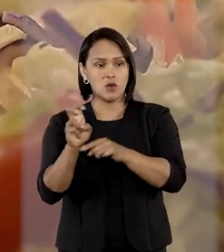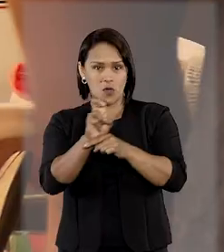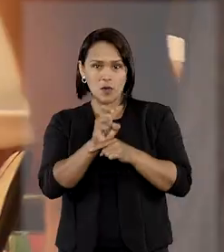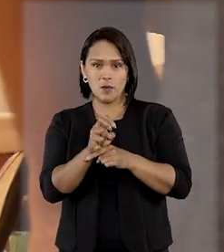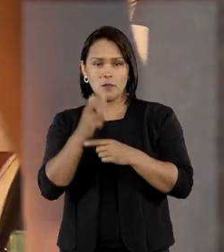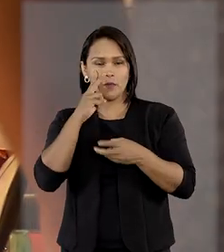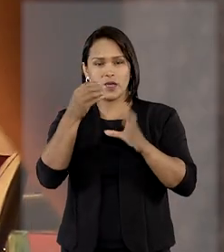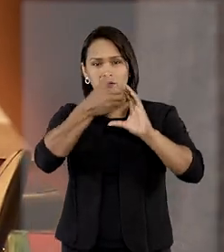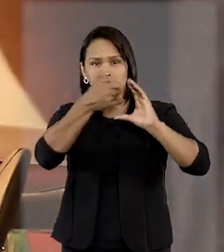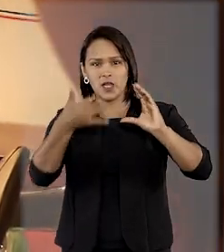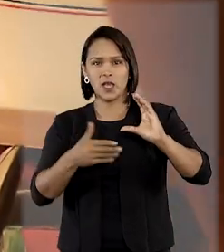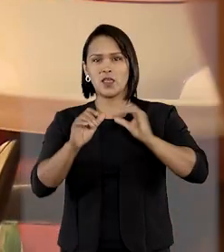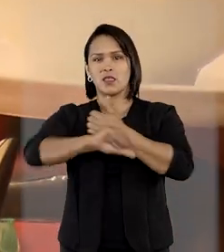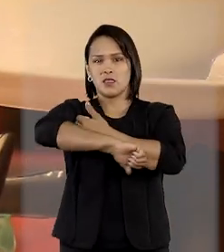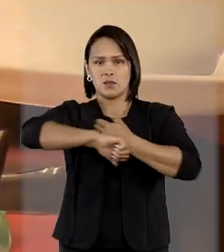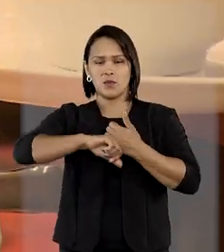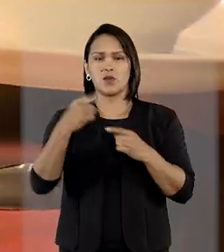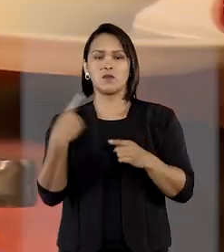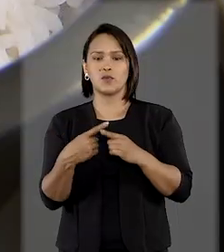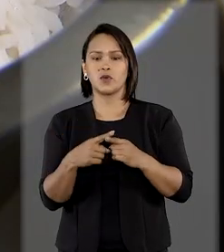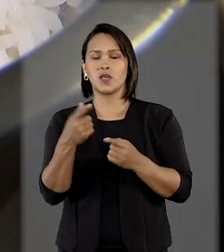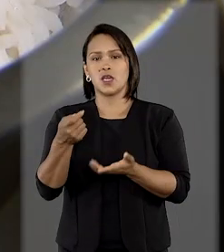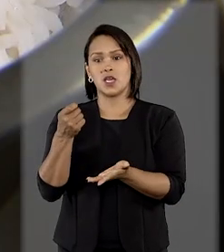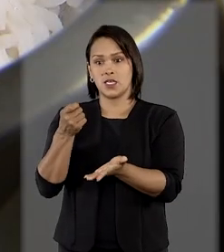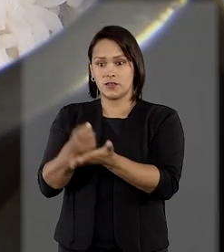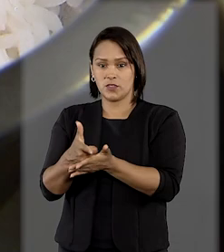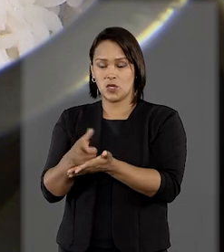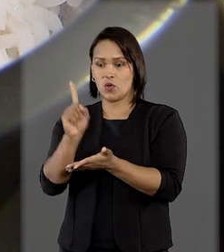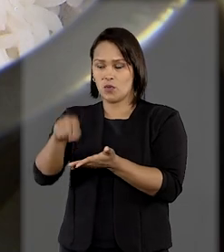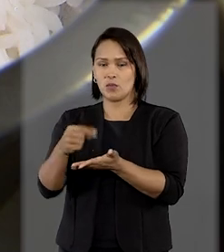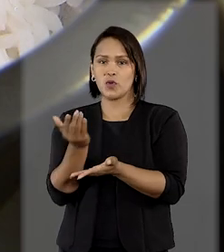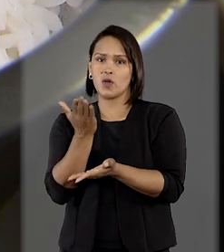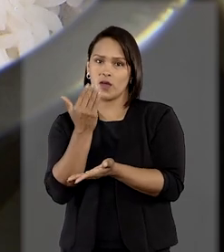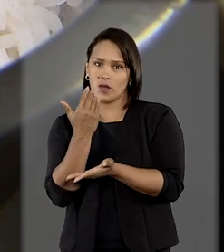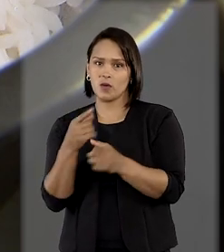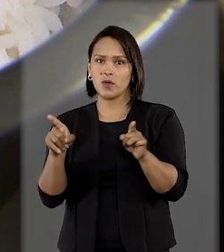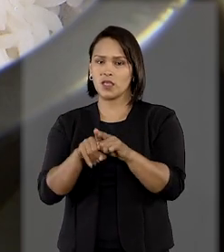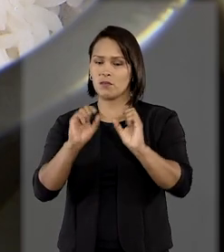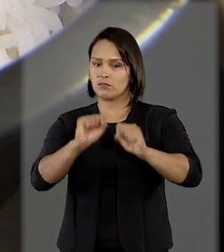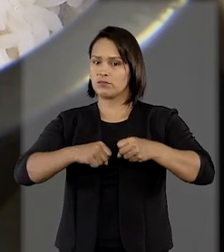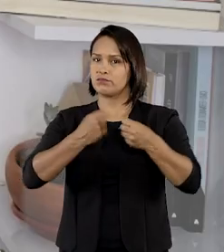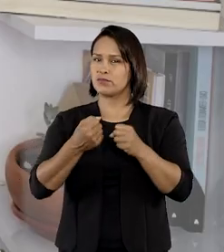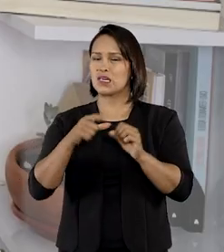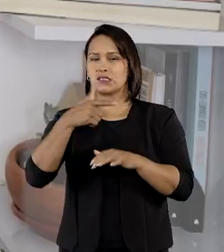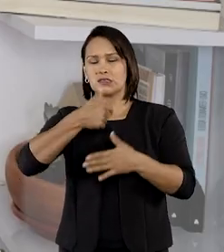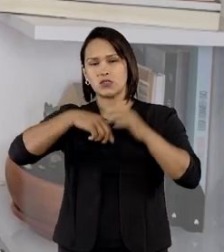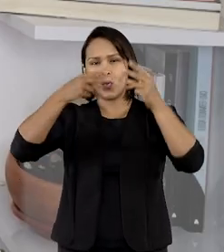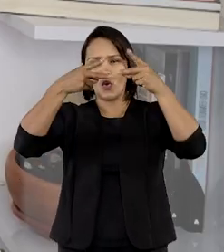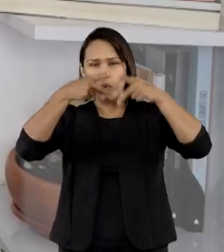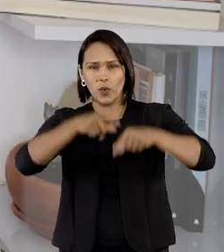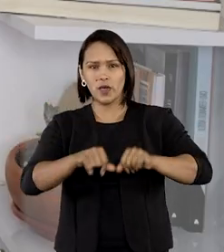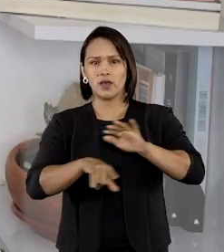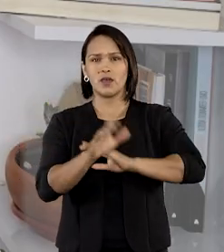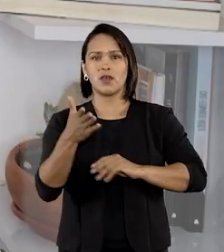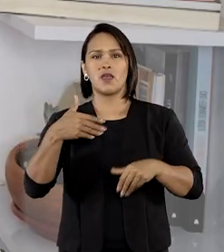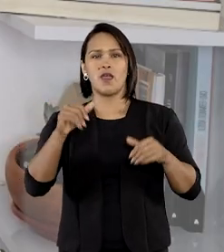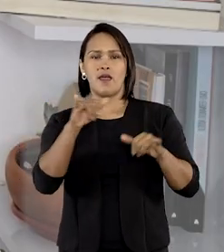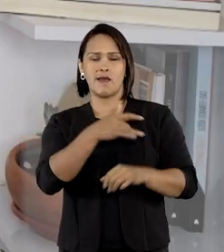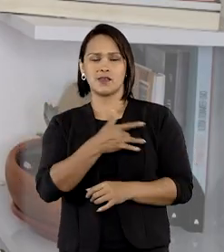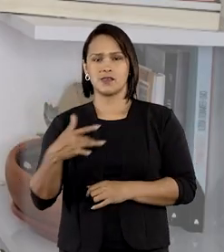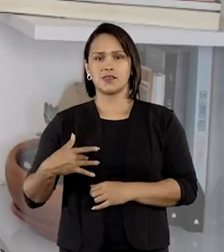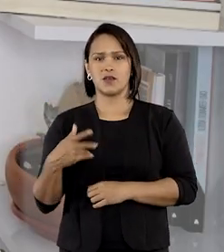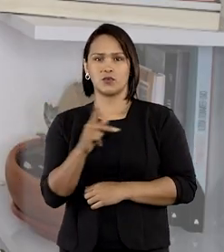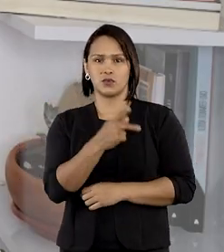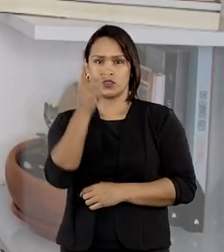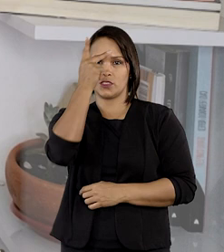moral, pois a compra do produto insalubre é potencialmente lesiva à saúde do consumidor. No caso julgado, o consumidor ajuizou